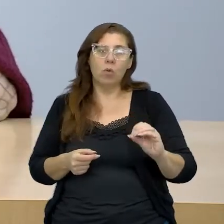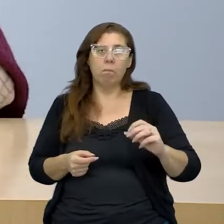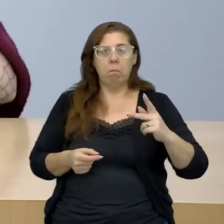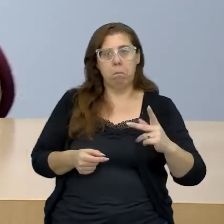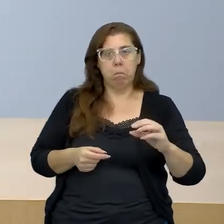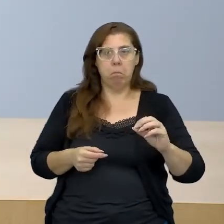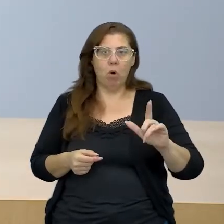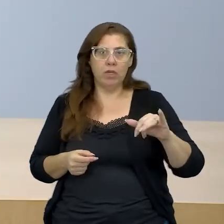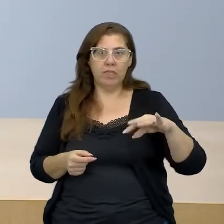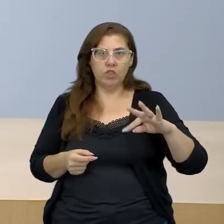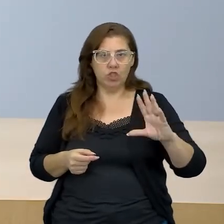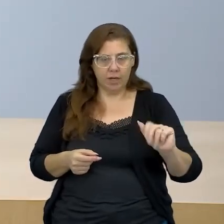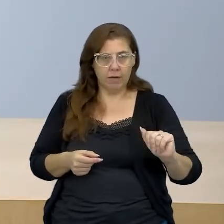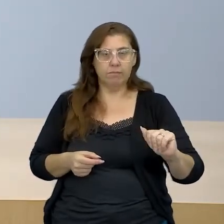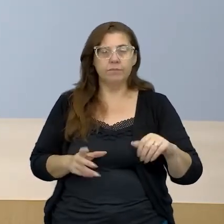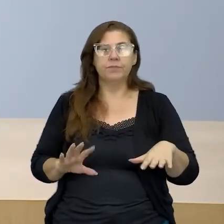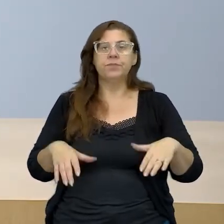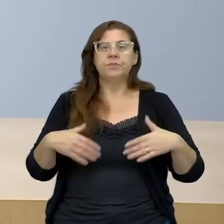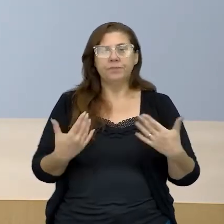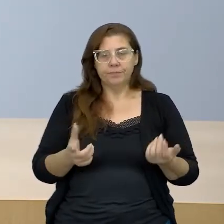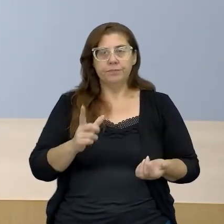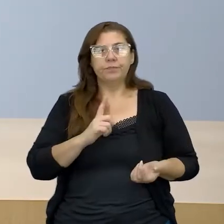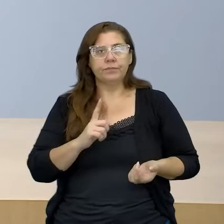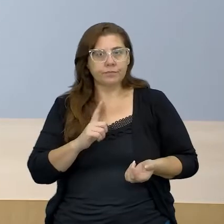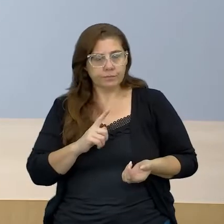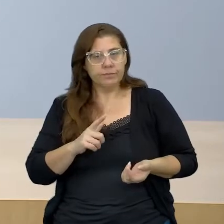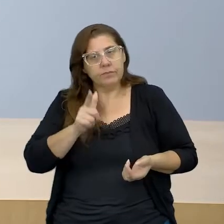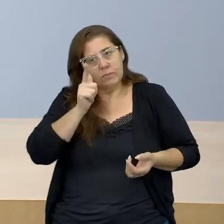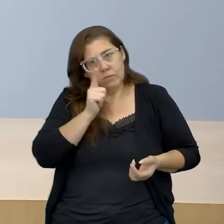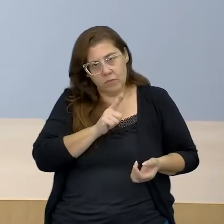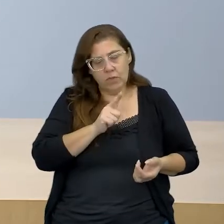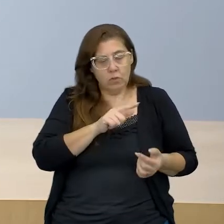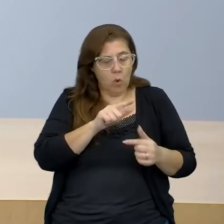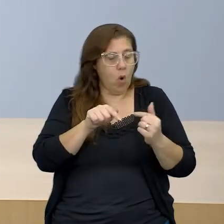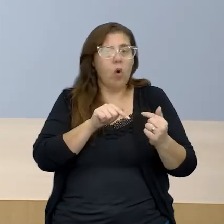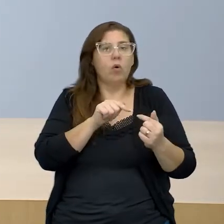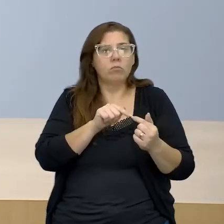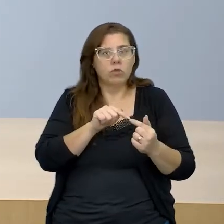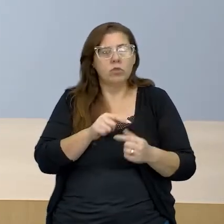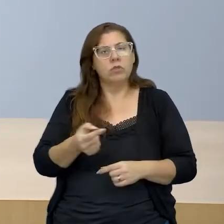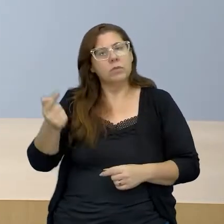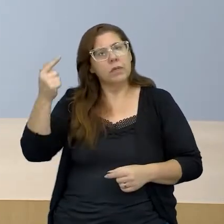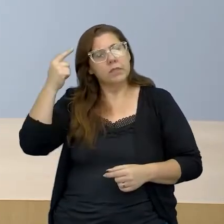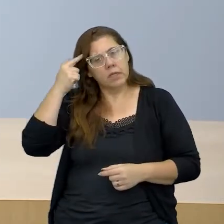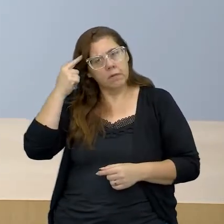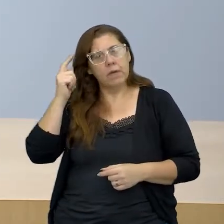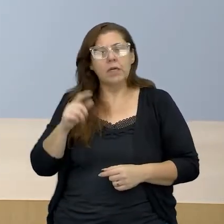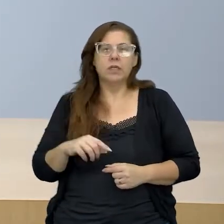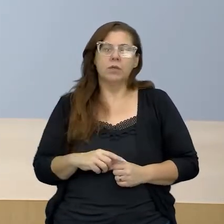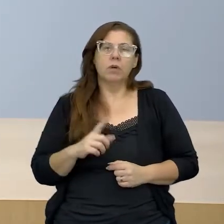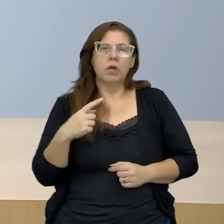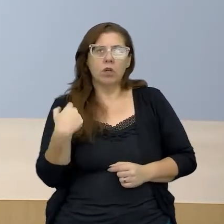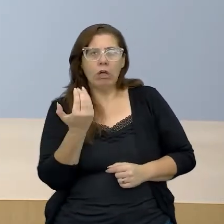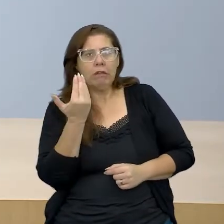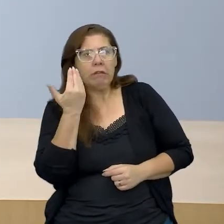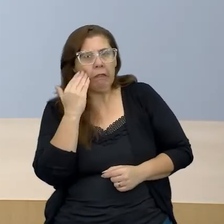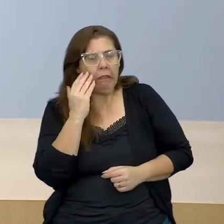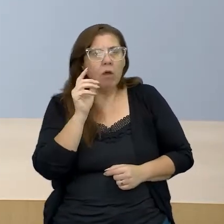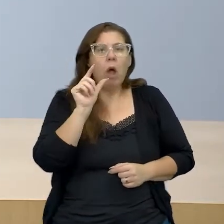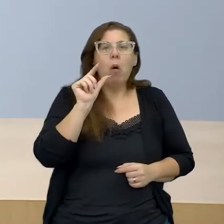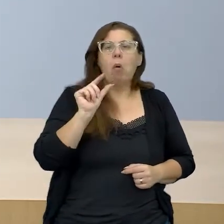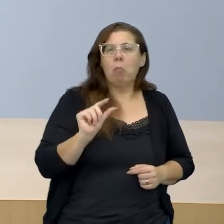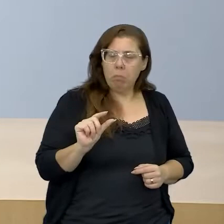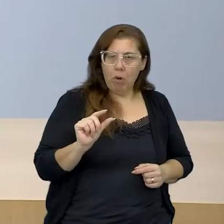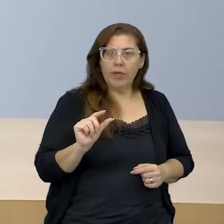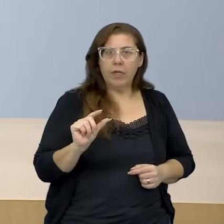né, bom, aí a gente tinha chegado num determinado ponto do pensamento do Foucault em que para a gente entender um pouquinho melhor